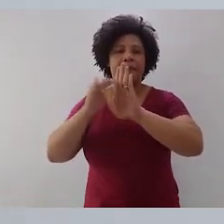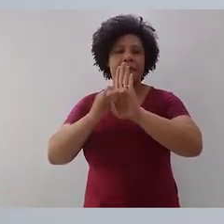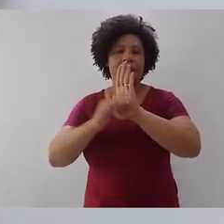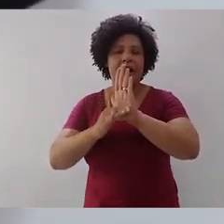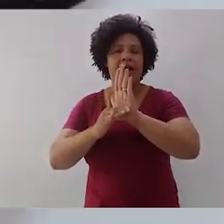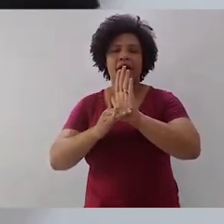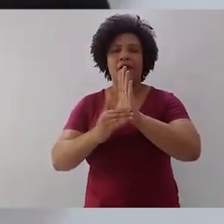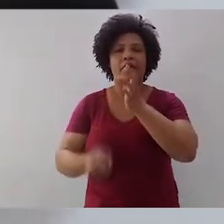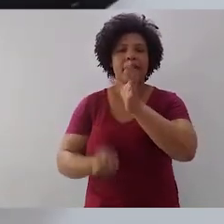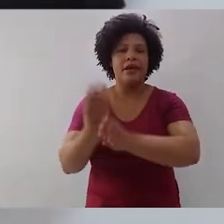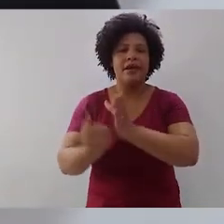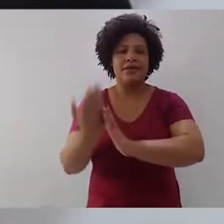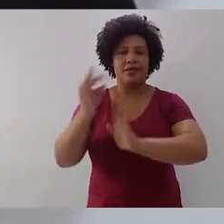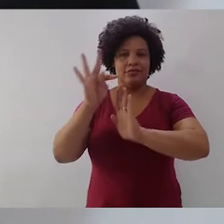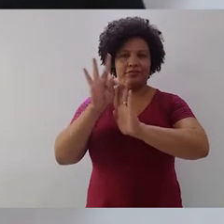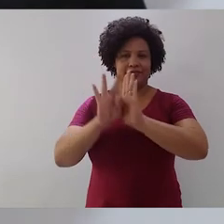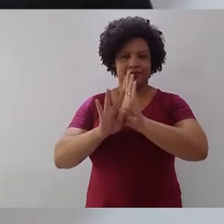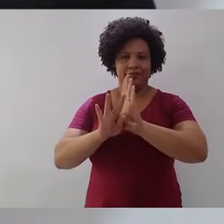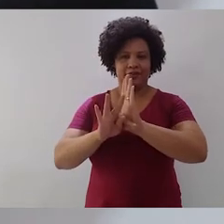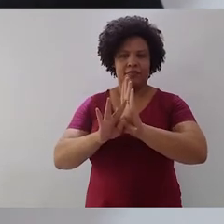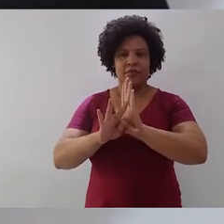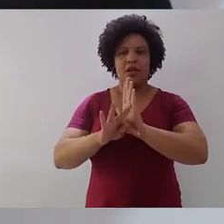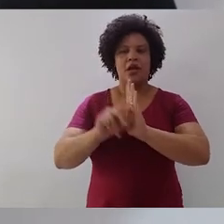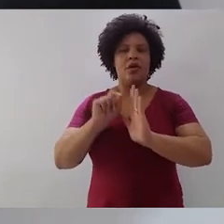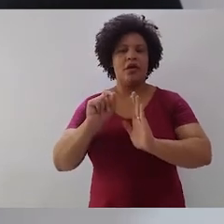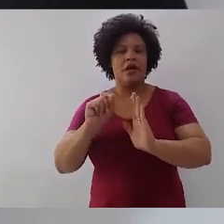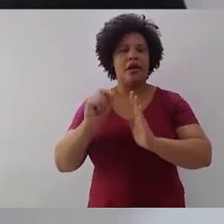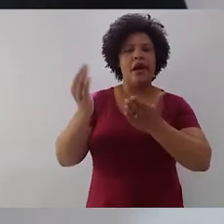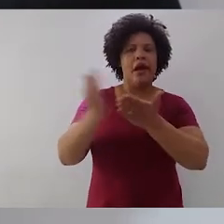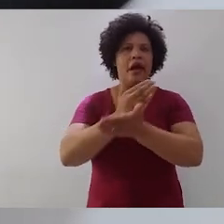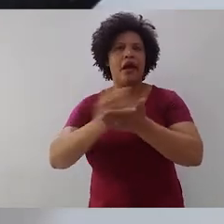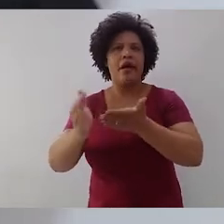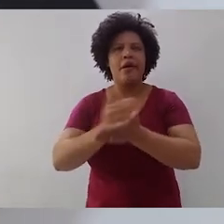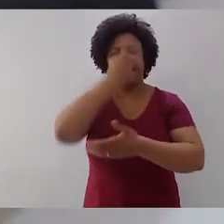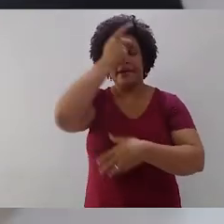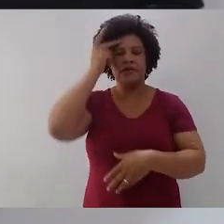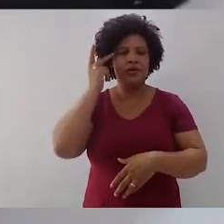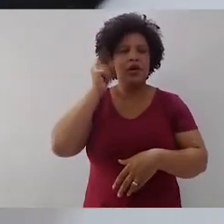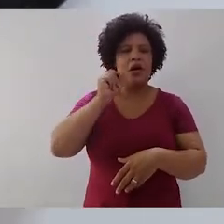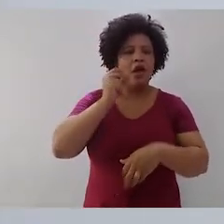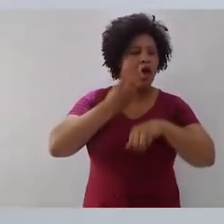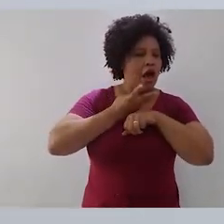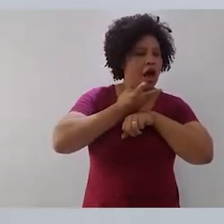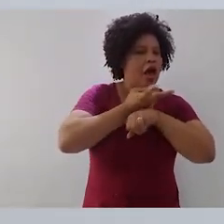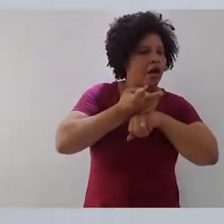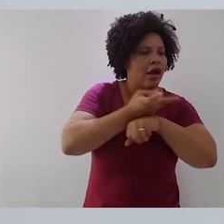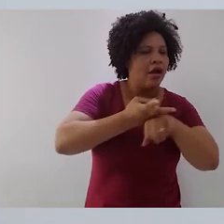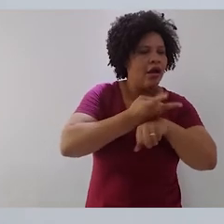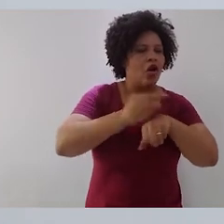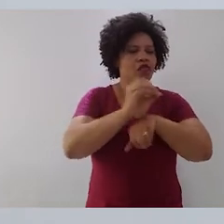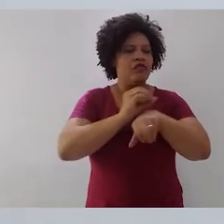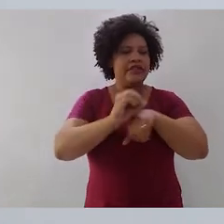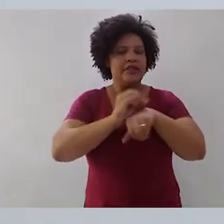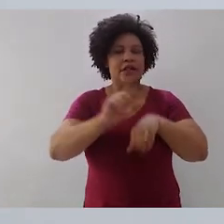Ora, muitos procuram uma oficina de literatura preocupados com